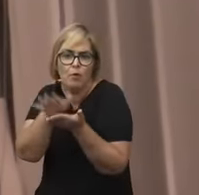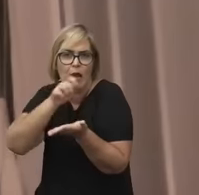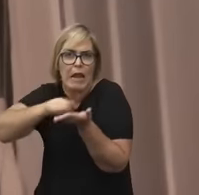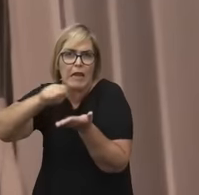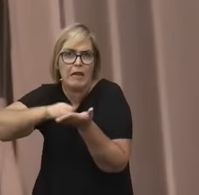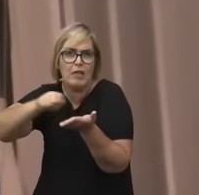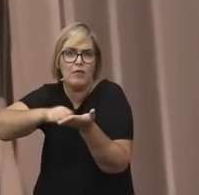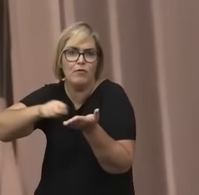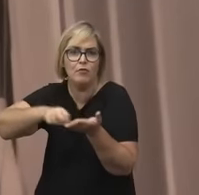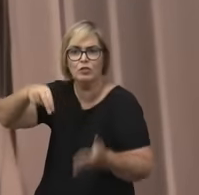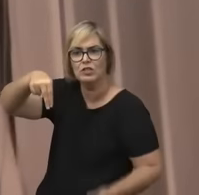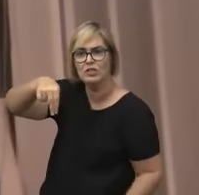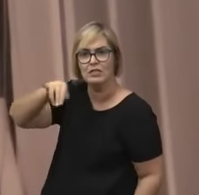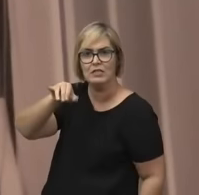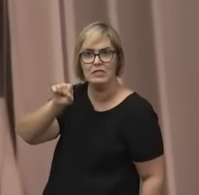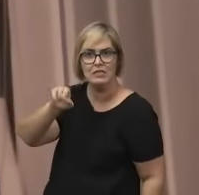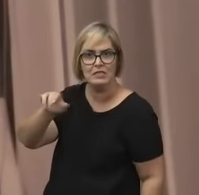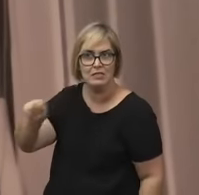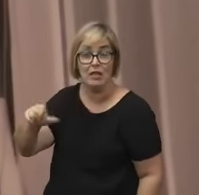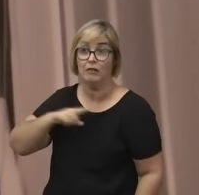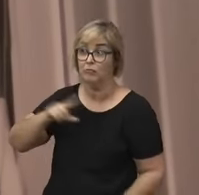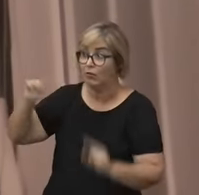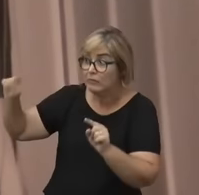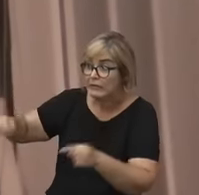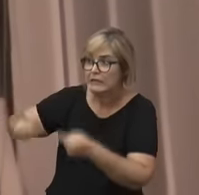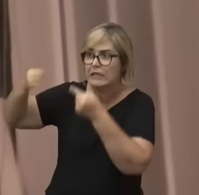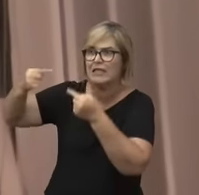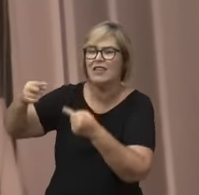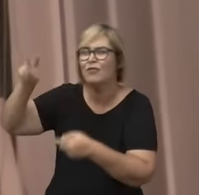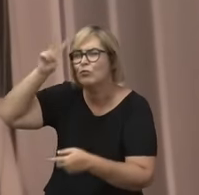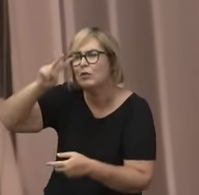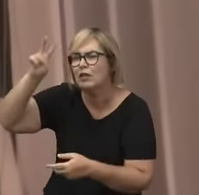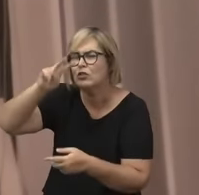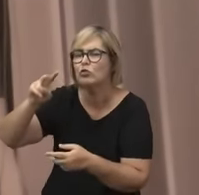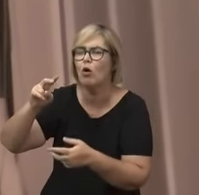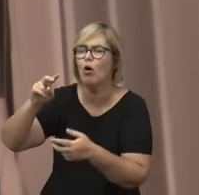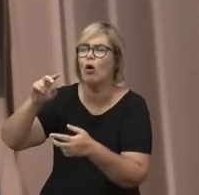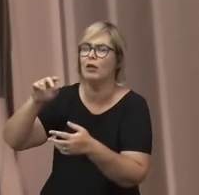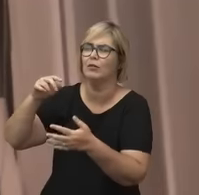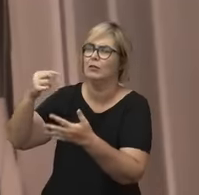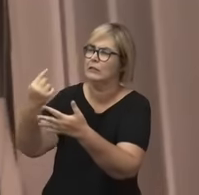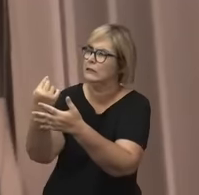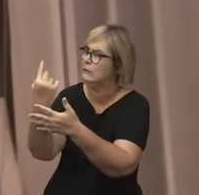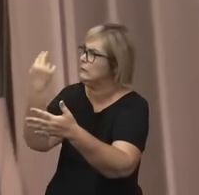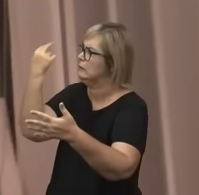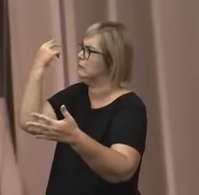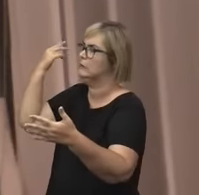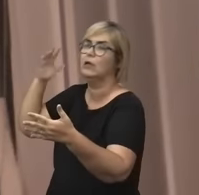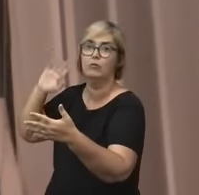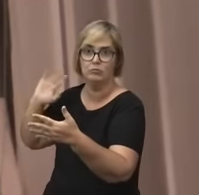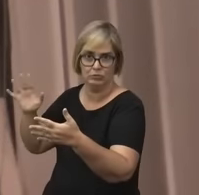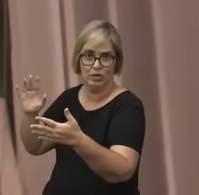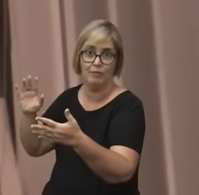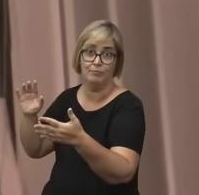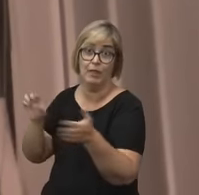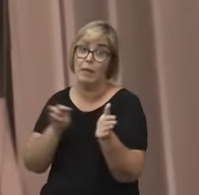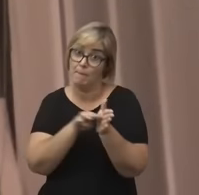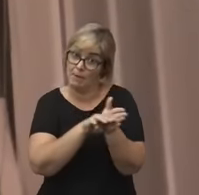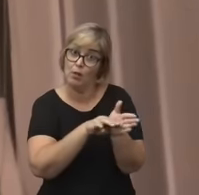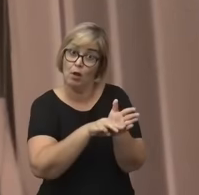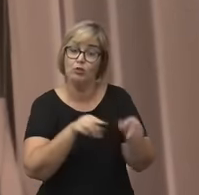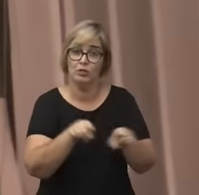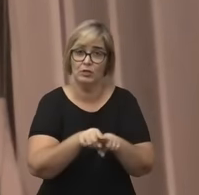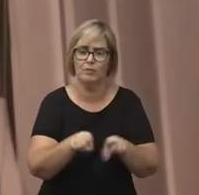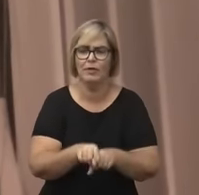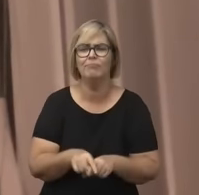diversos outros desafios de ordem historiográfica e, portanto, metodológica. Eu gostaria de